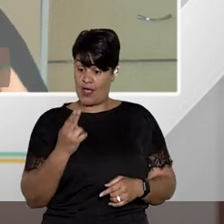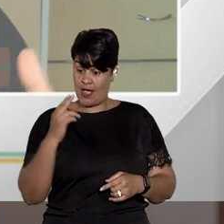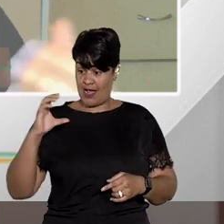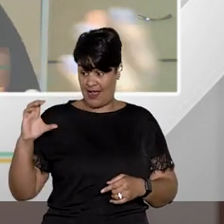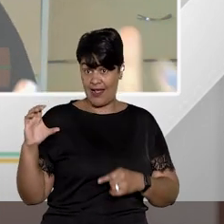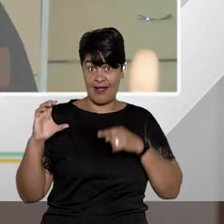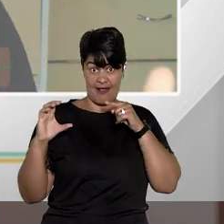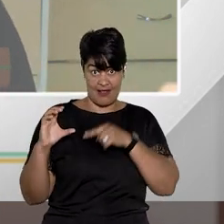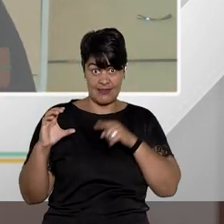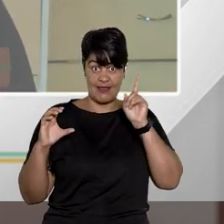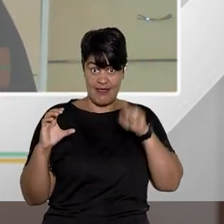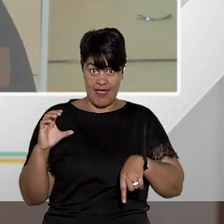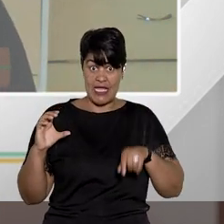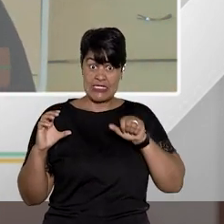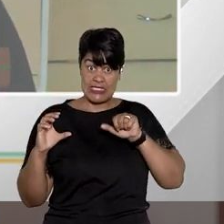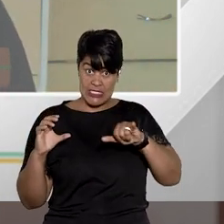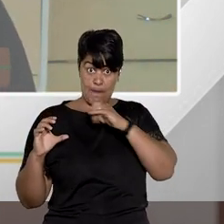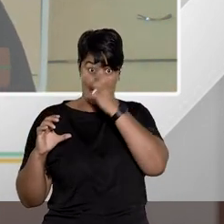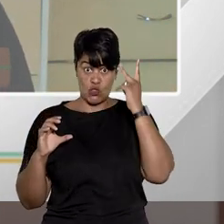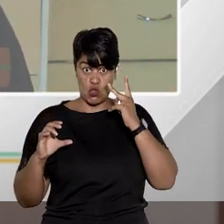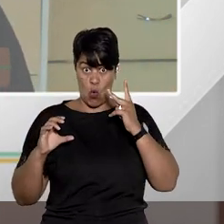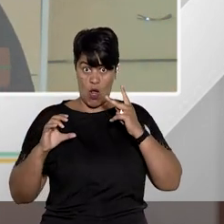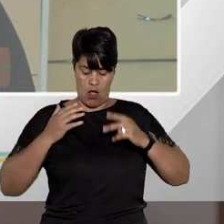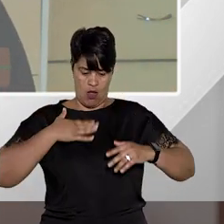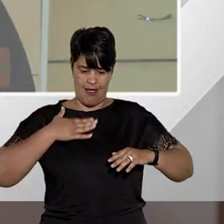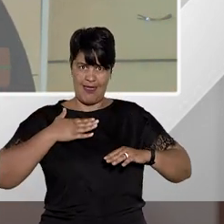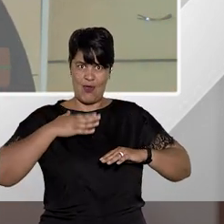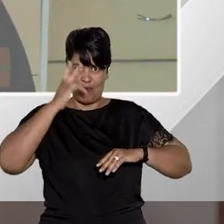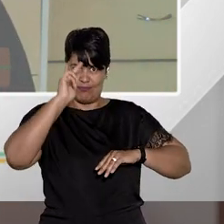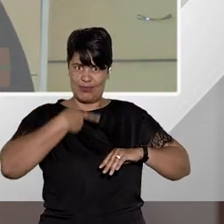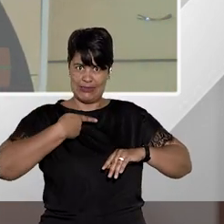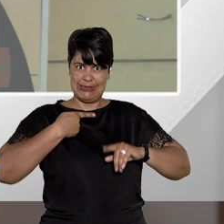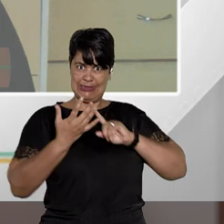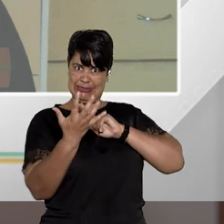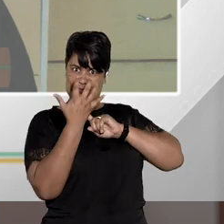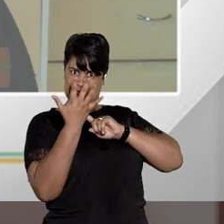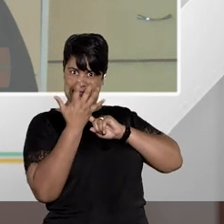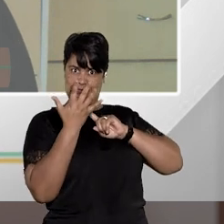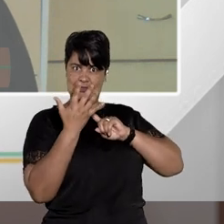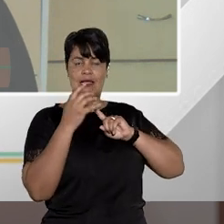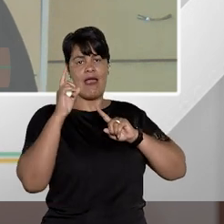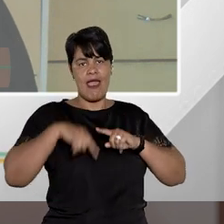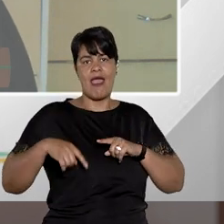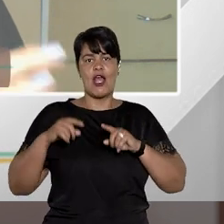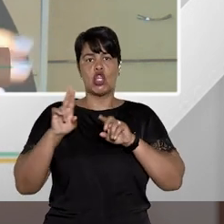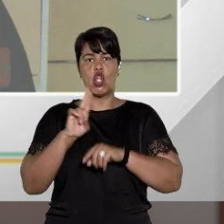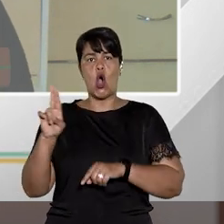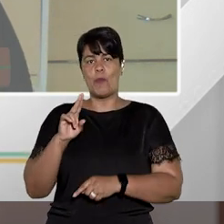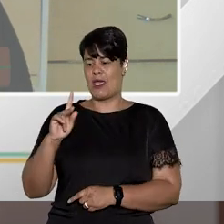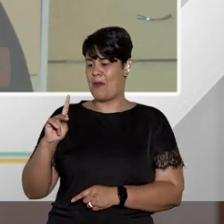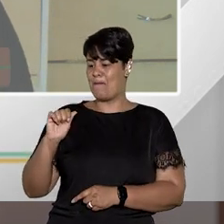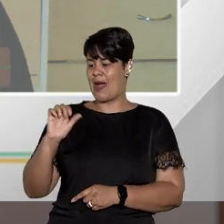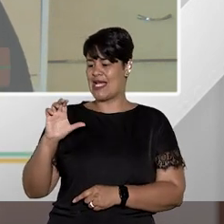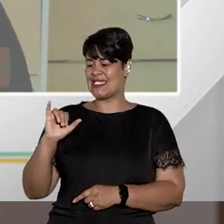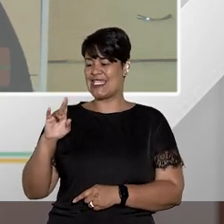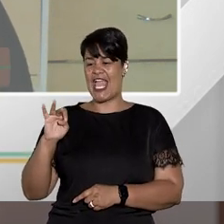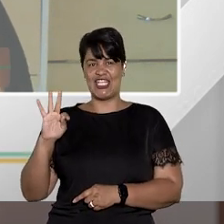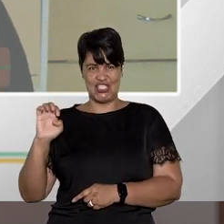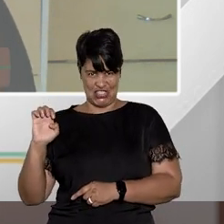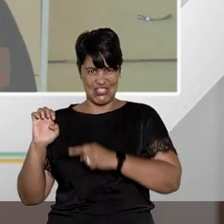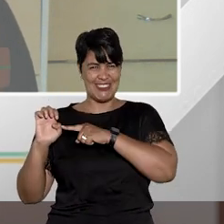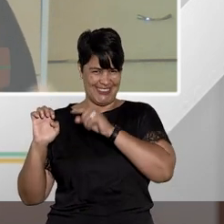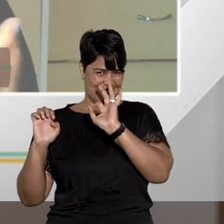habeas corpus, quem está tendo a sua liberdade ameaçada ou violada, nós vamos chamar de paciente. Então, também temos